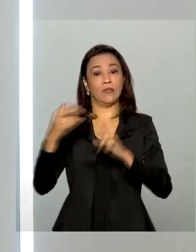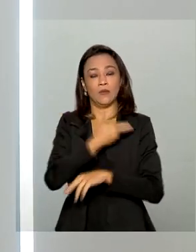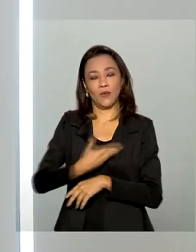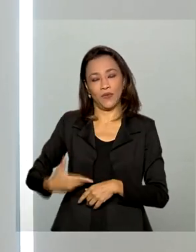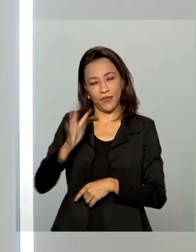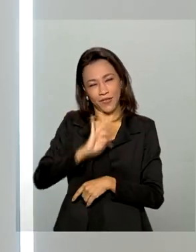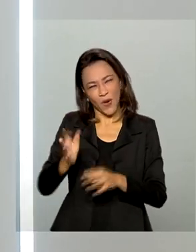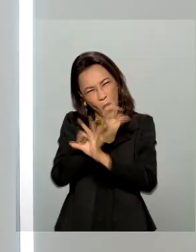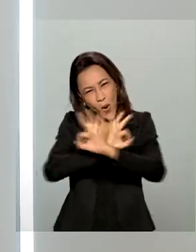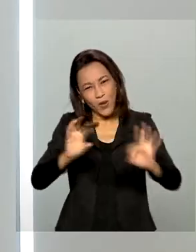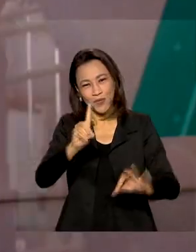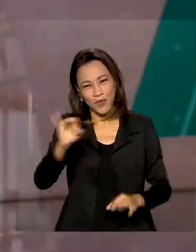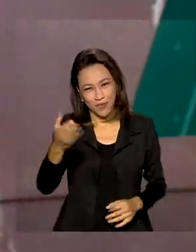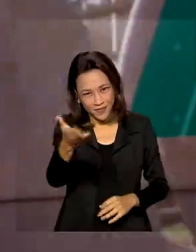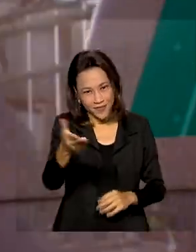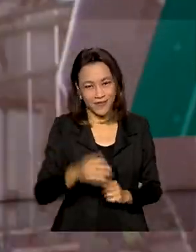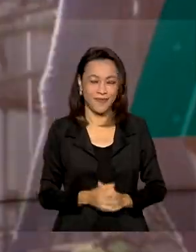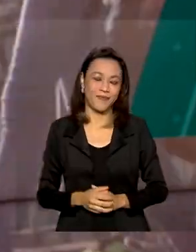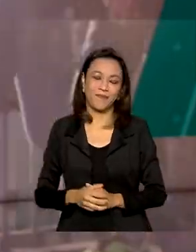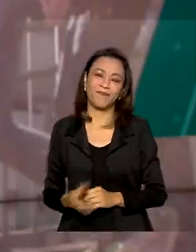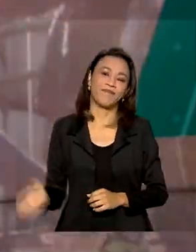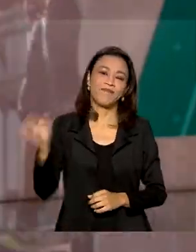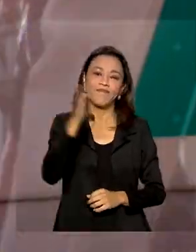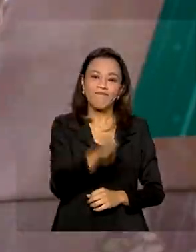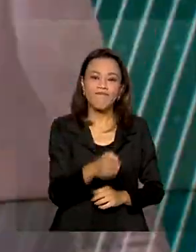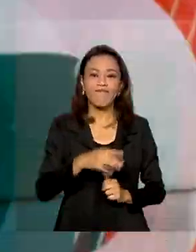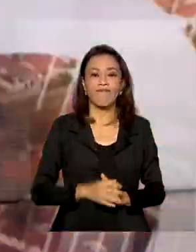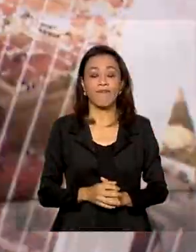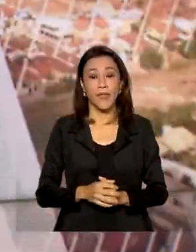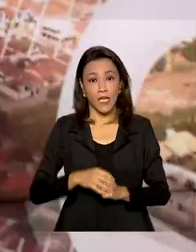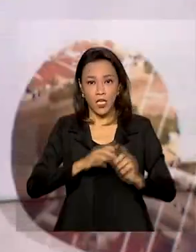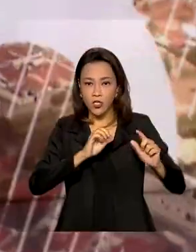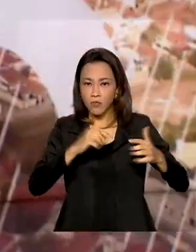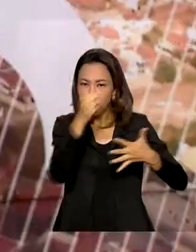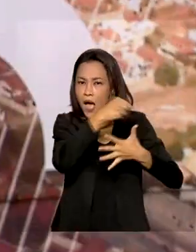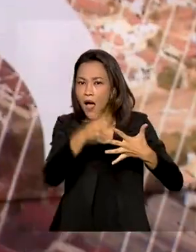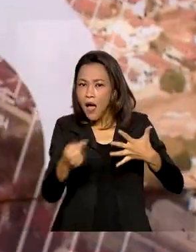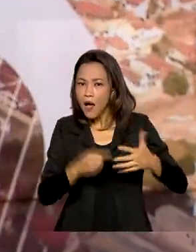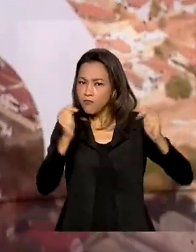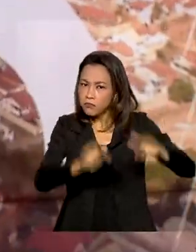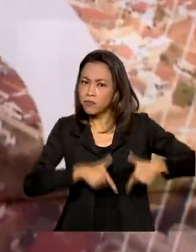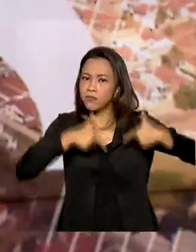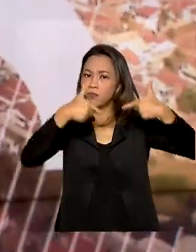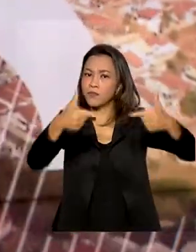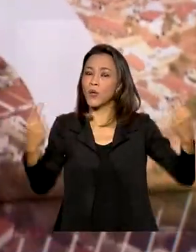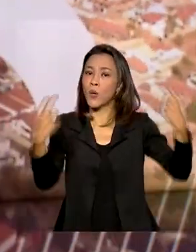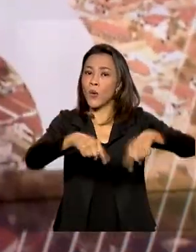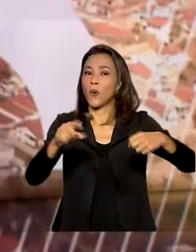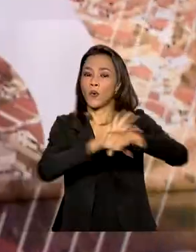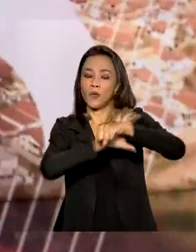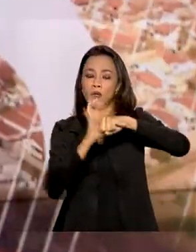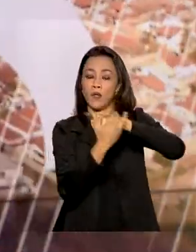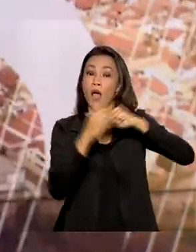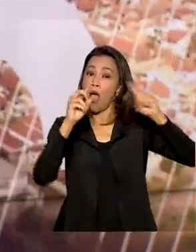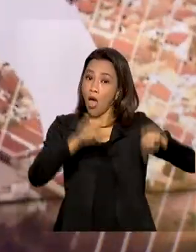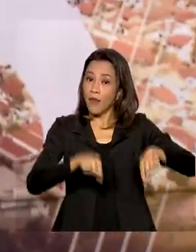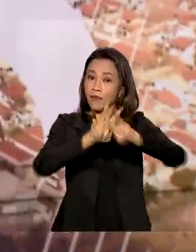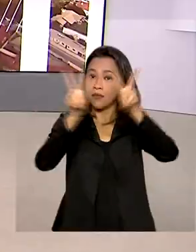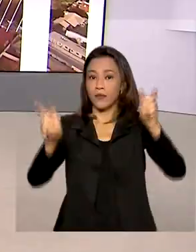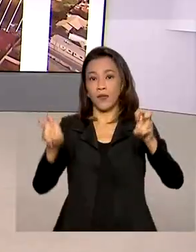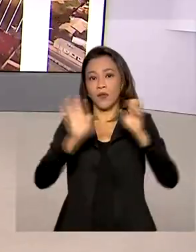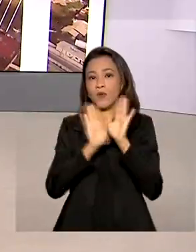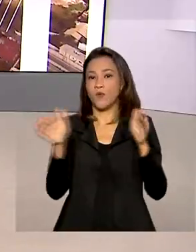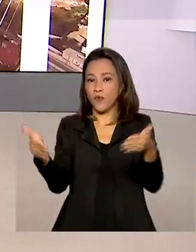ótimo dia e continue conosco. E as ações de combate à pandemia também foram tema do Fórum de Investimentos 2021.